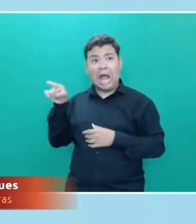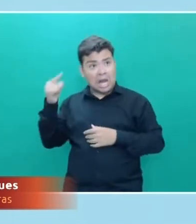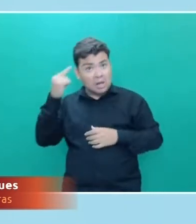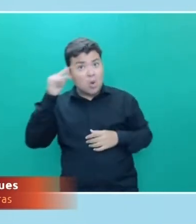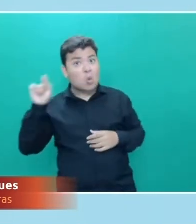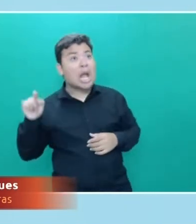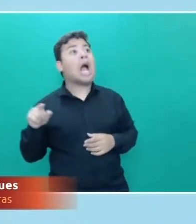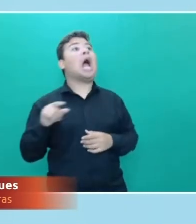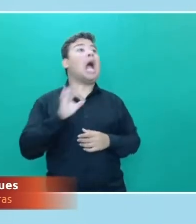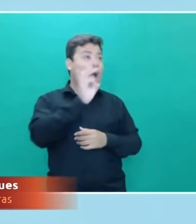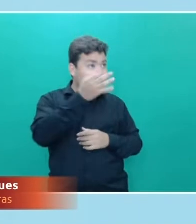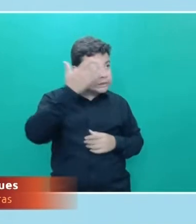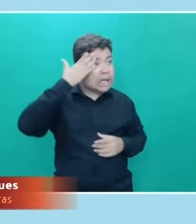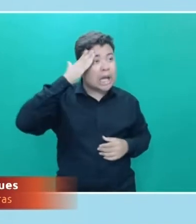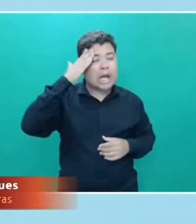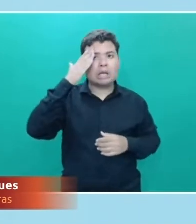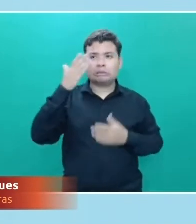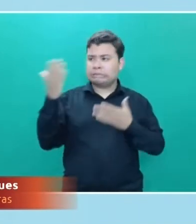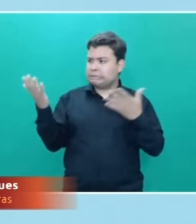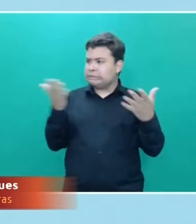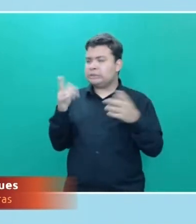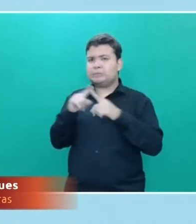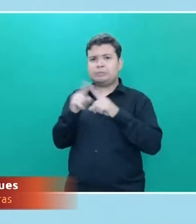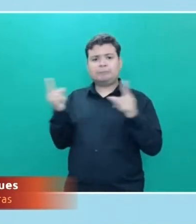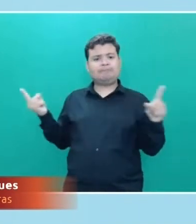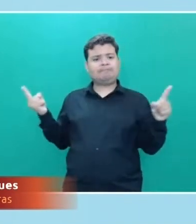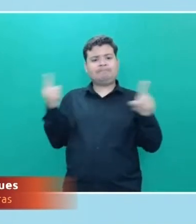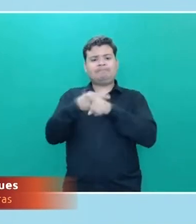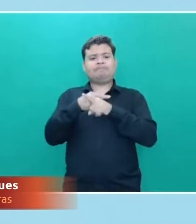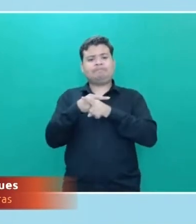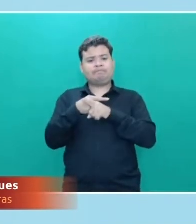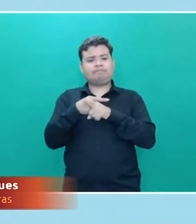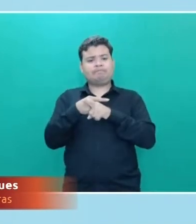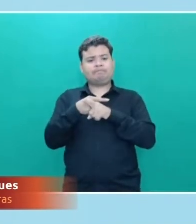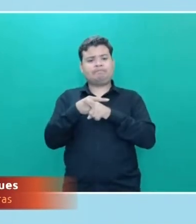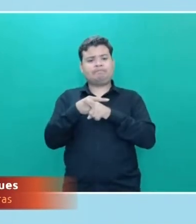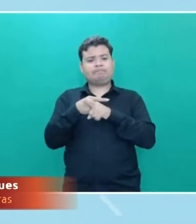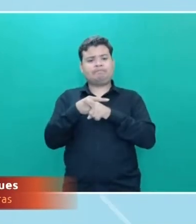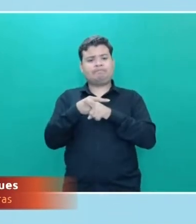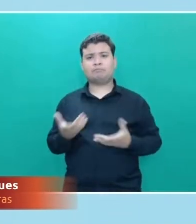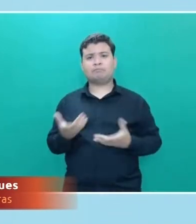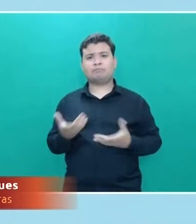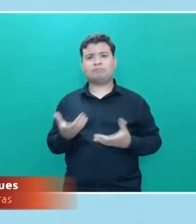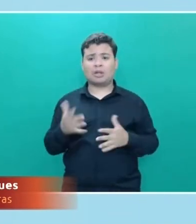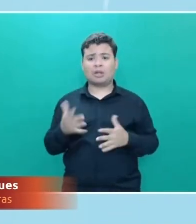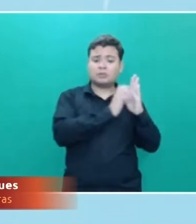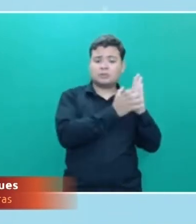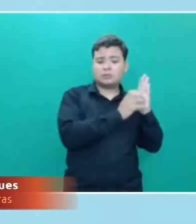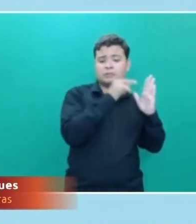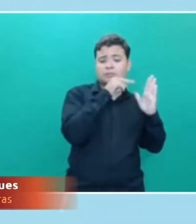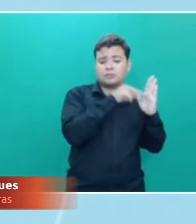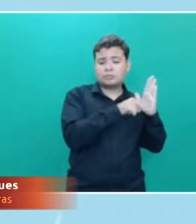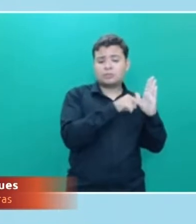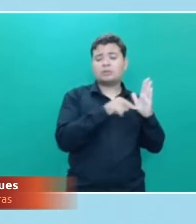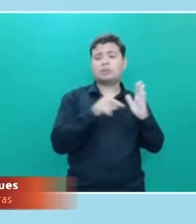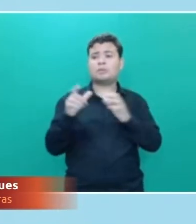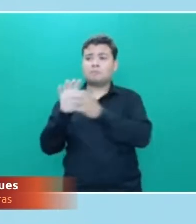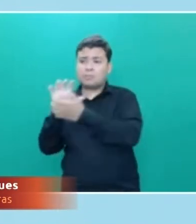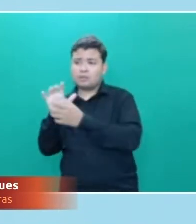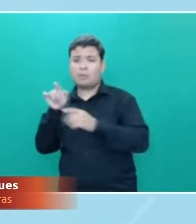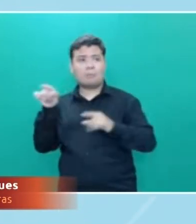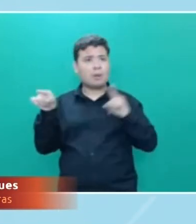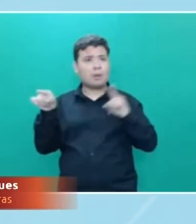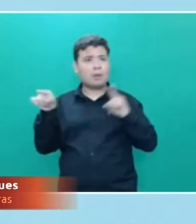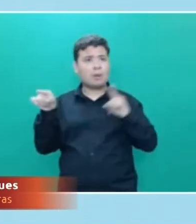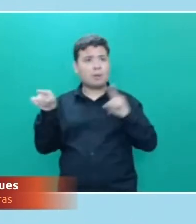posso falar o que eu quiser e não é bem assim. Muitas vezes o partido A tem uma proposta muito bacana, o partido B também tem uma